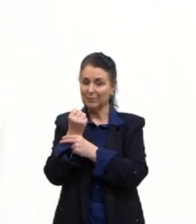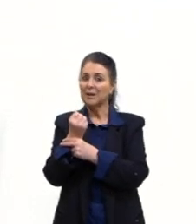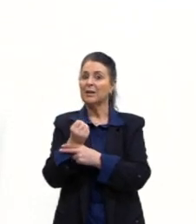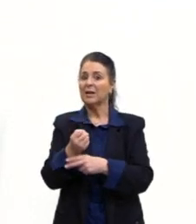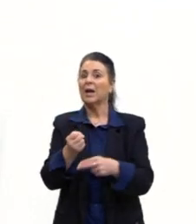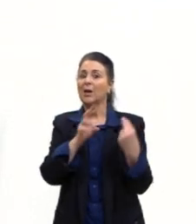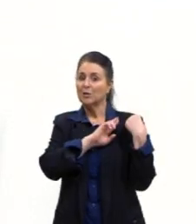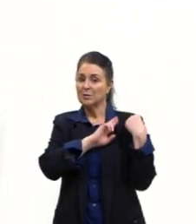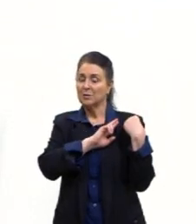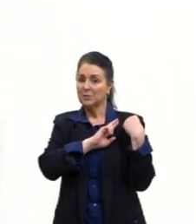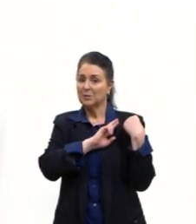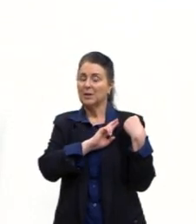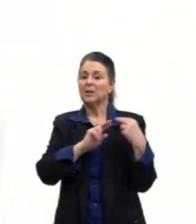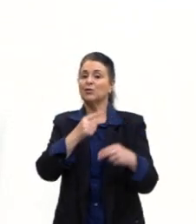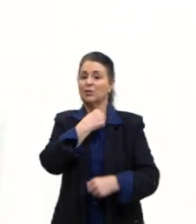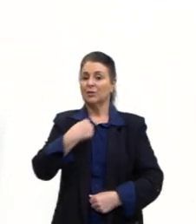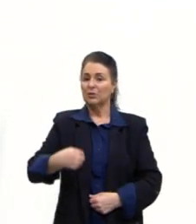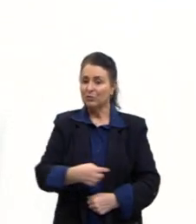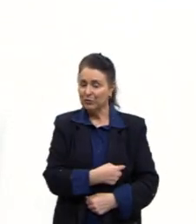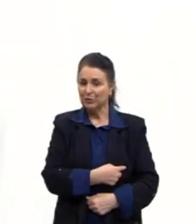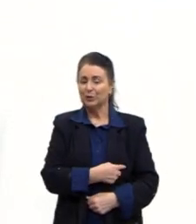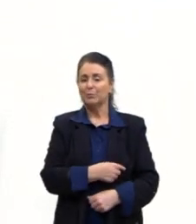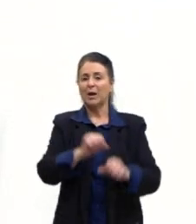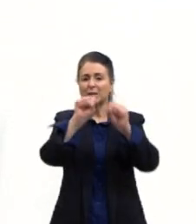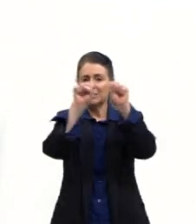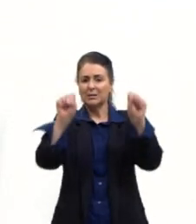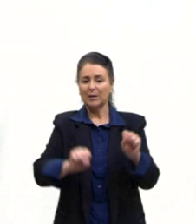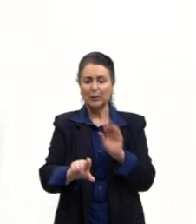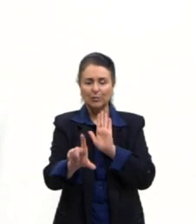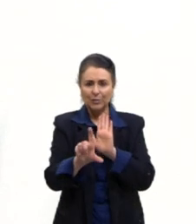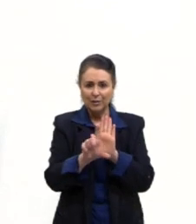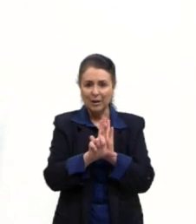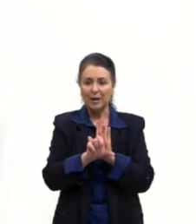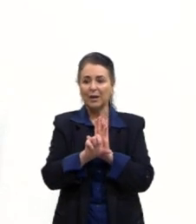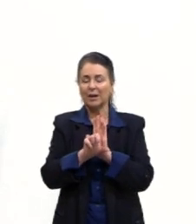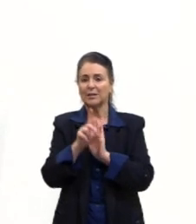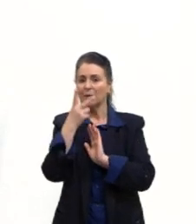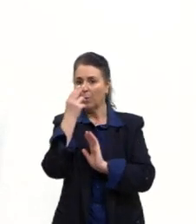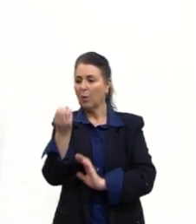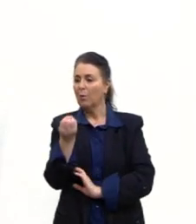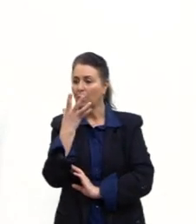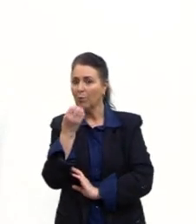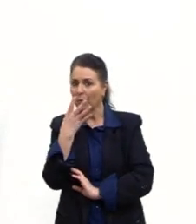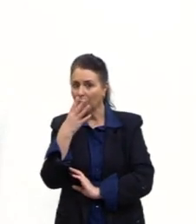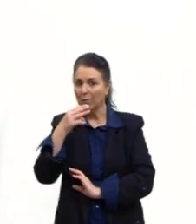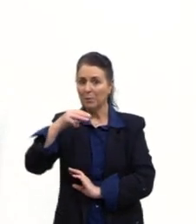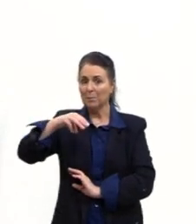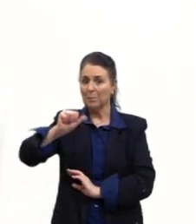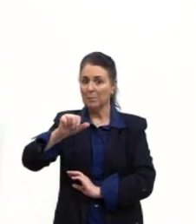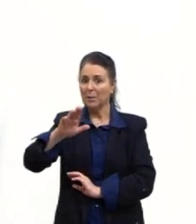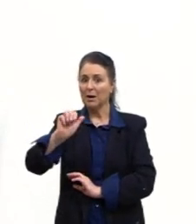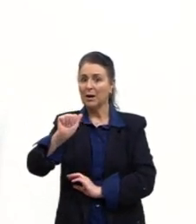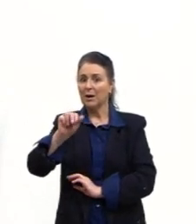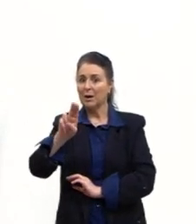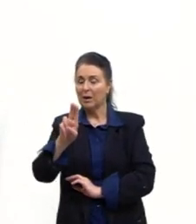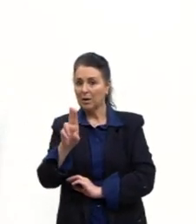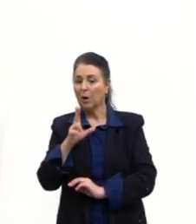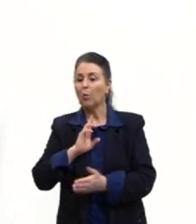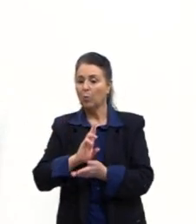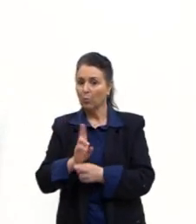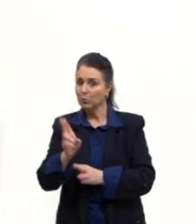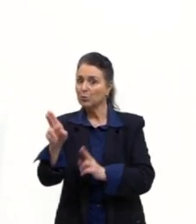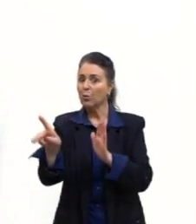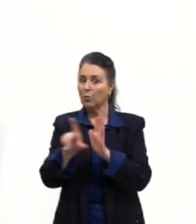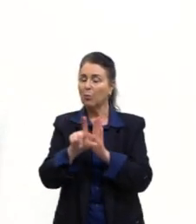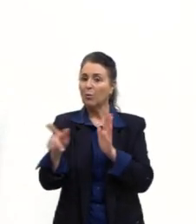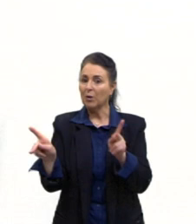sistemas, então, de leis preexistentes, lei comum de Hong Kong, a lei portuguesa em Macau, foram preservados quando eles